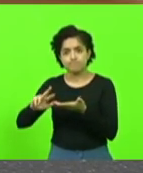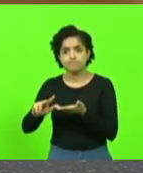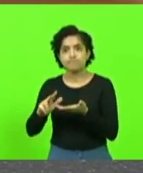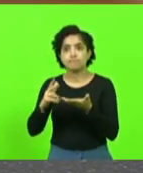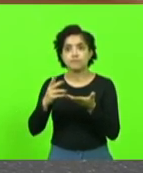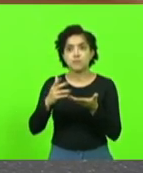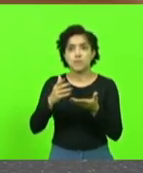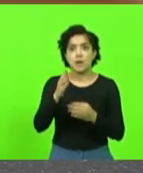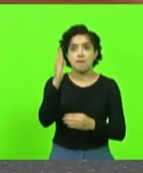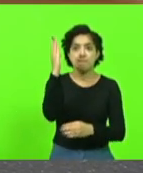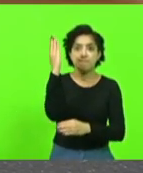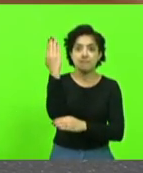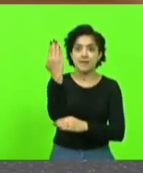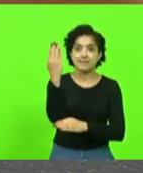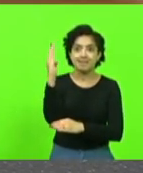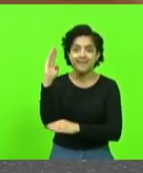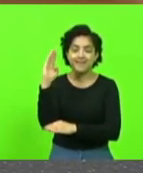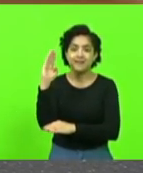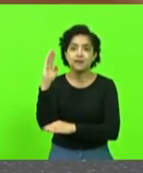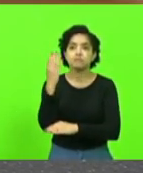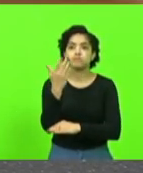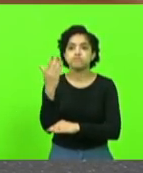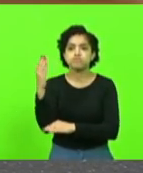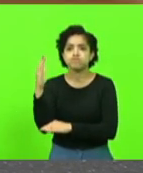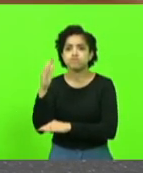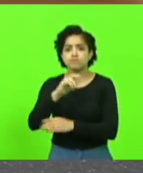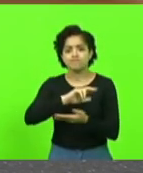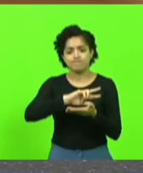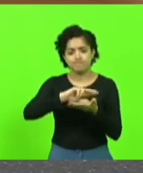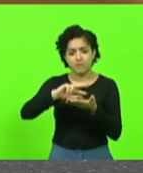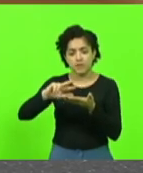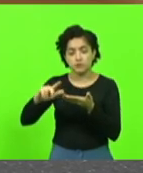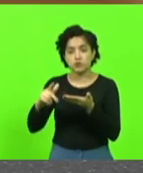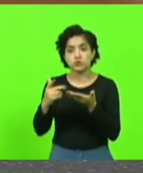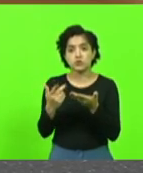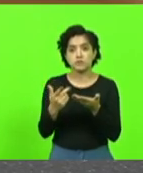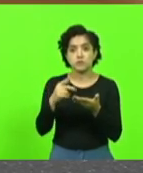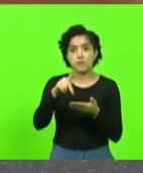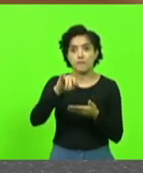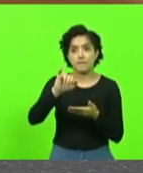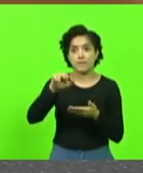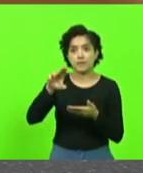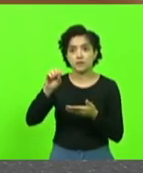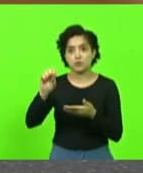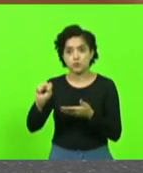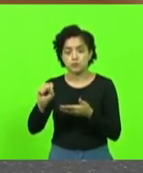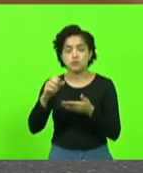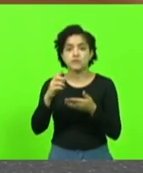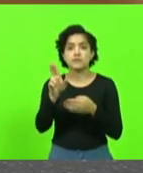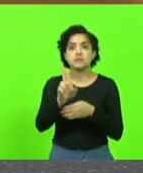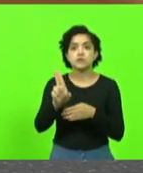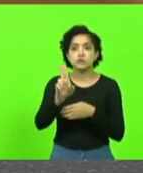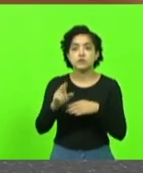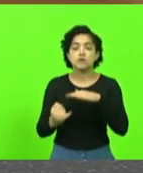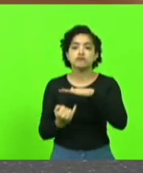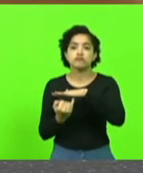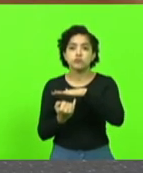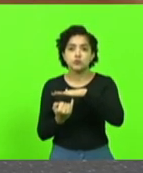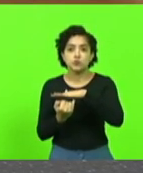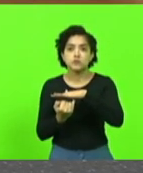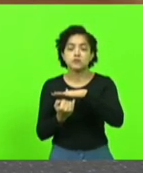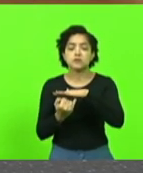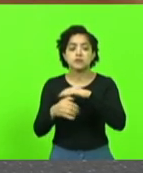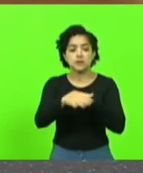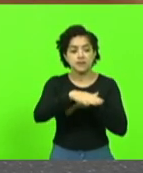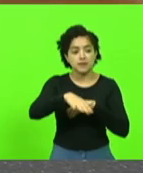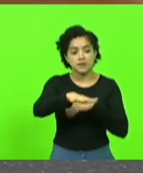especialmente, e que será utilizado pela indústria de toda a região, e depois,